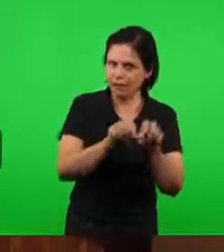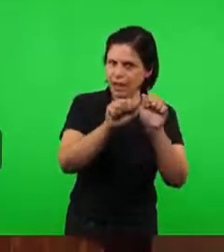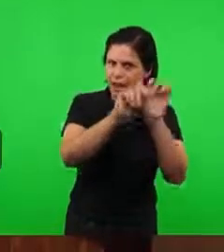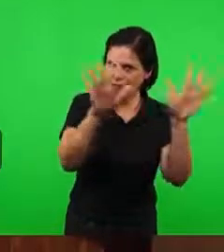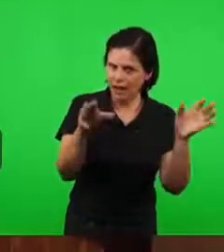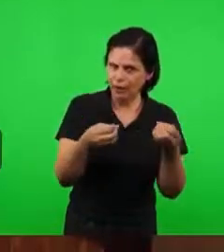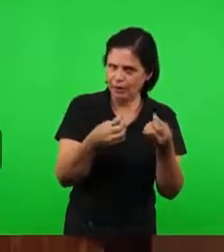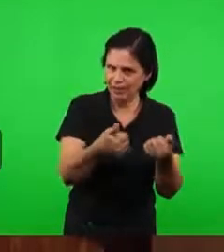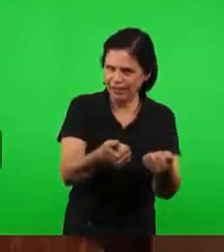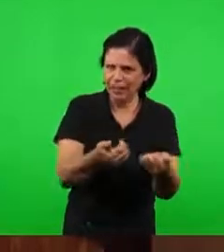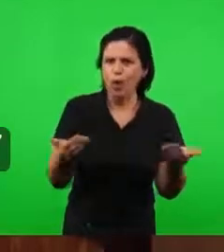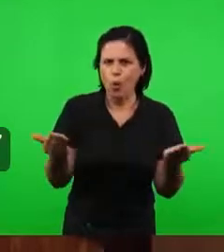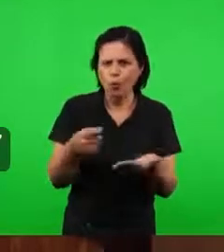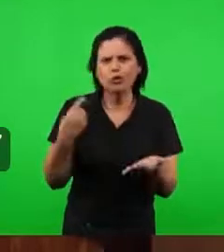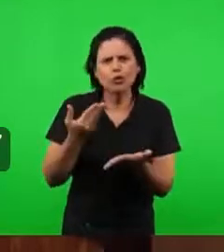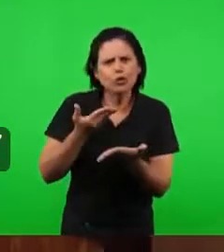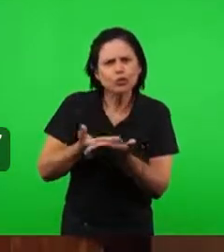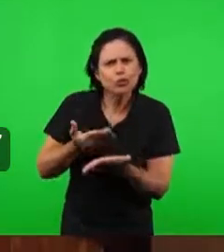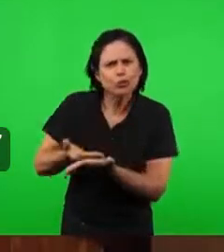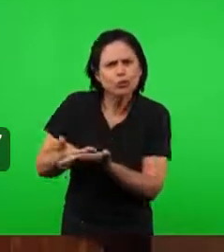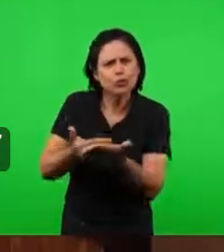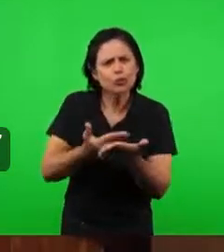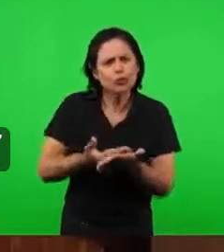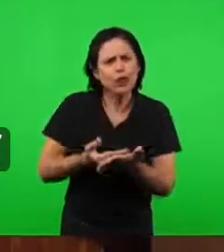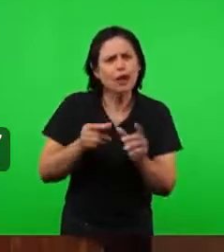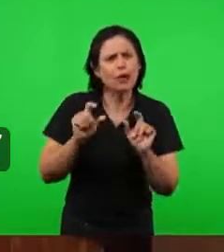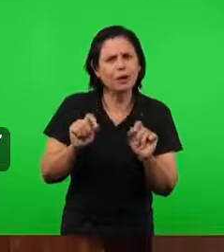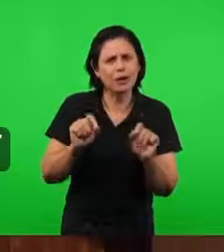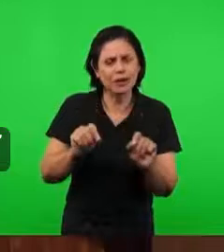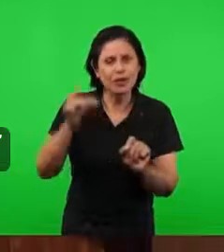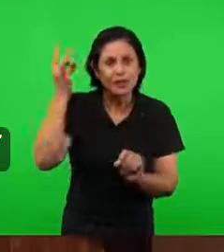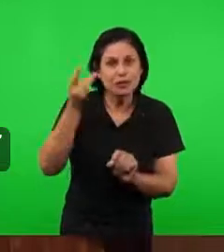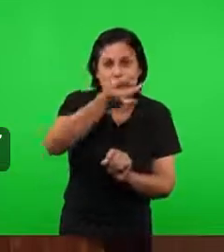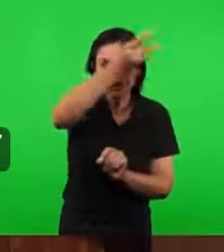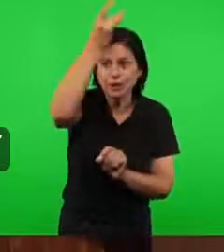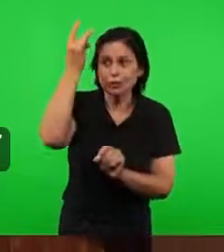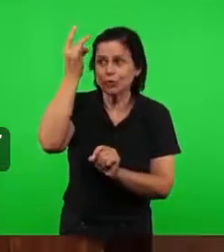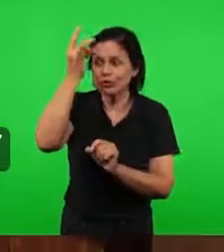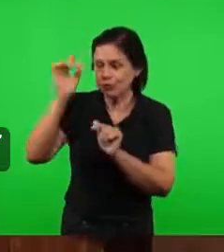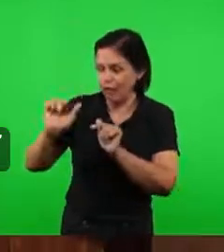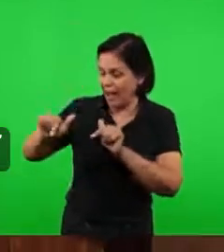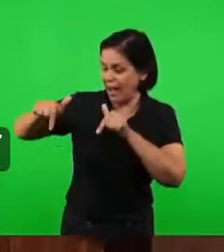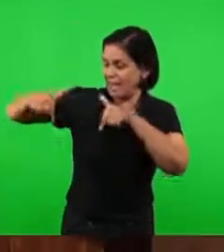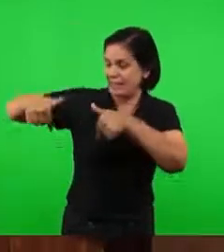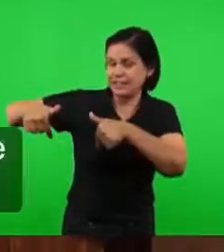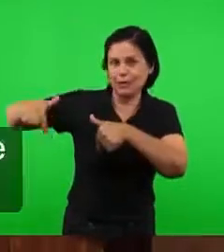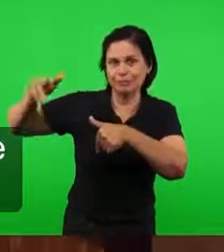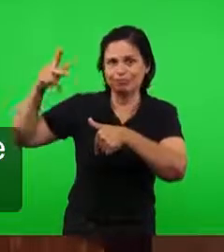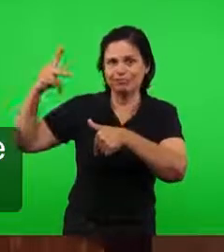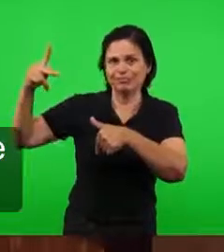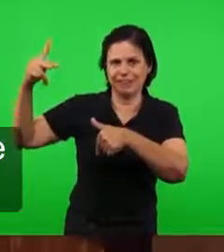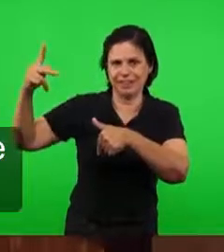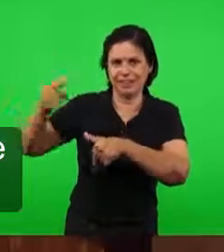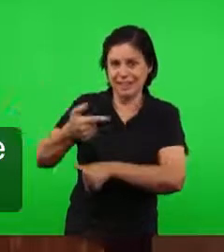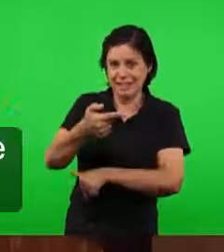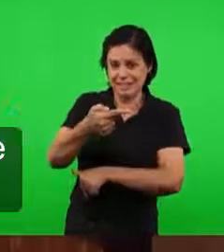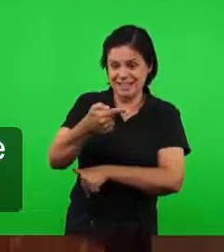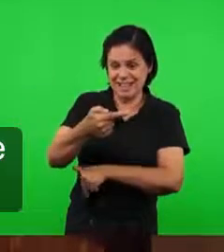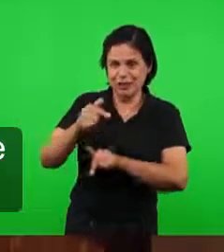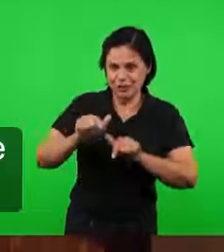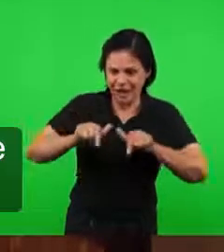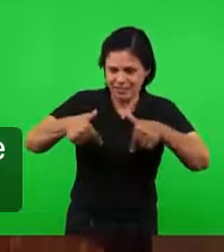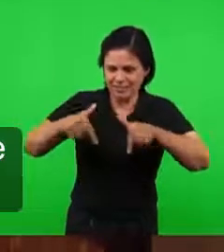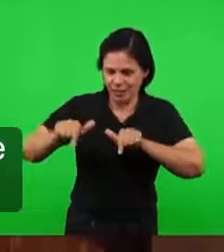tratar com os nossos irmãos, que é a operação do Espírito Santo. Há sete operações